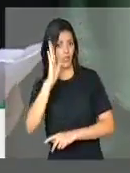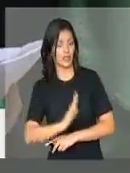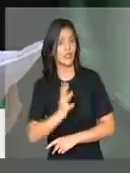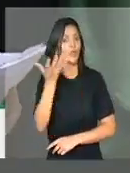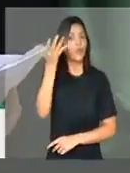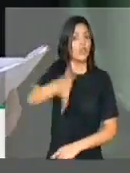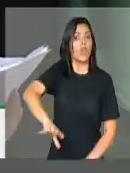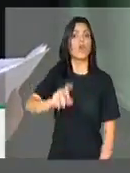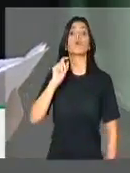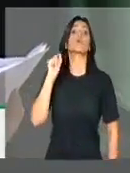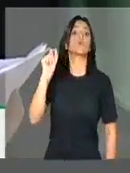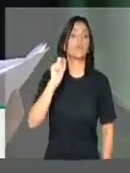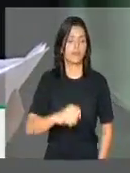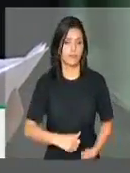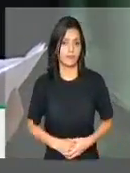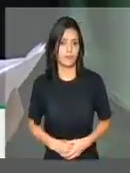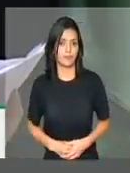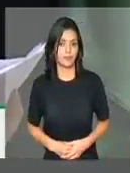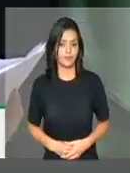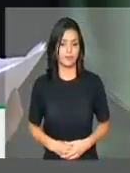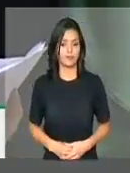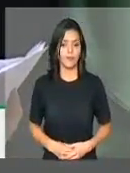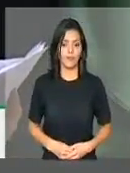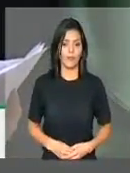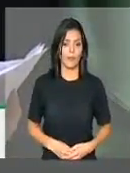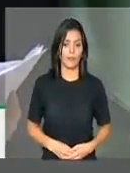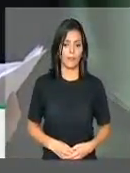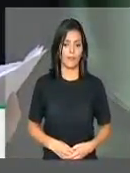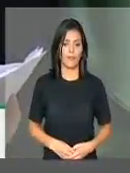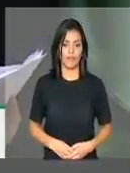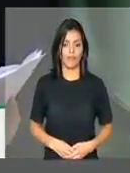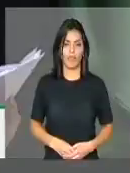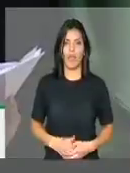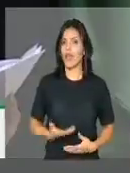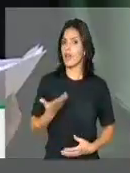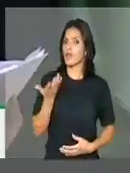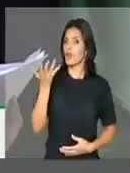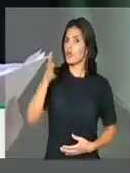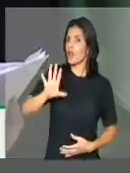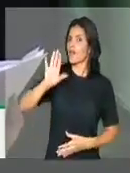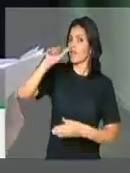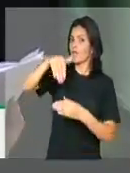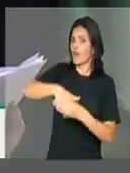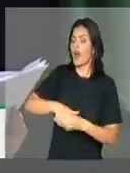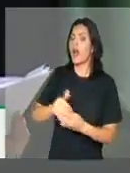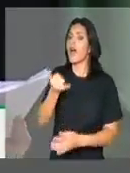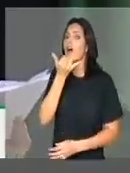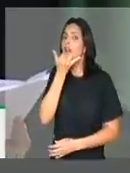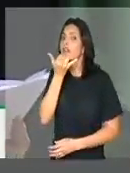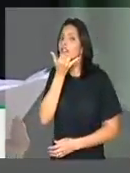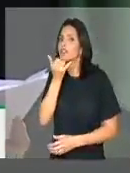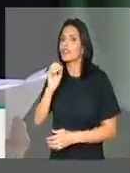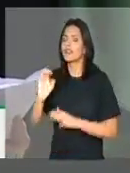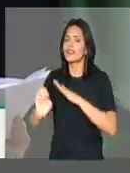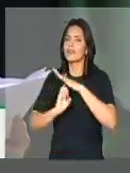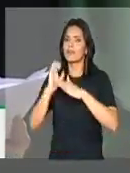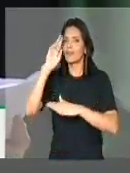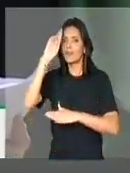é que a gente vote a anistia aos empresários rurais do Fundo Rural,